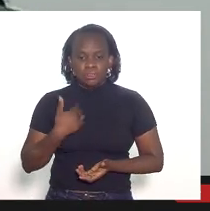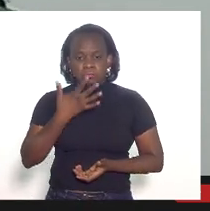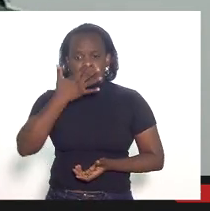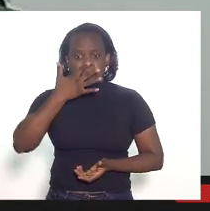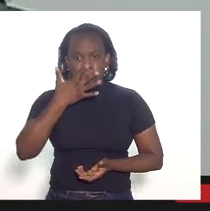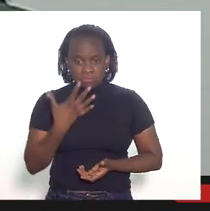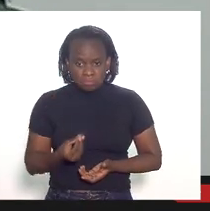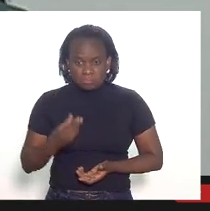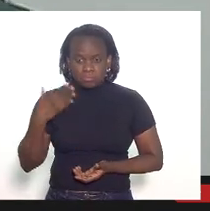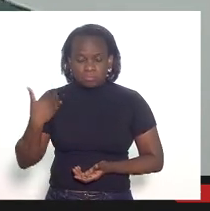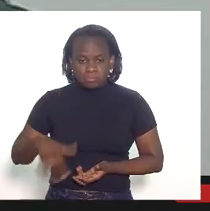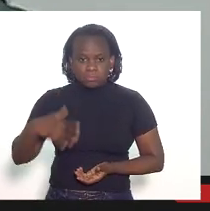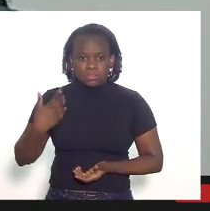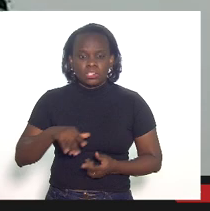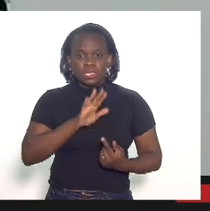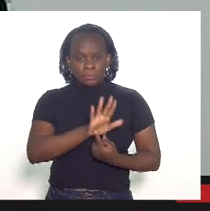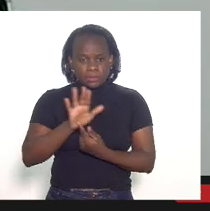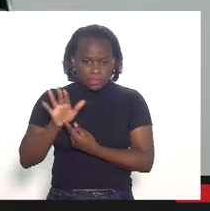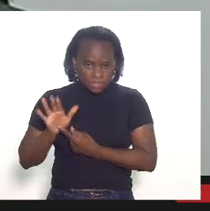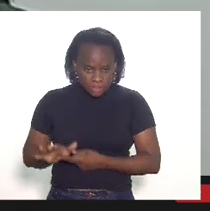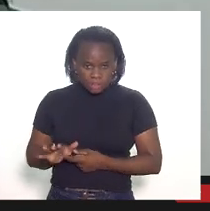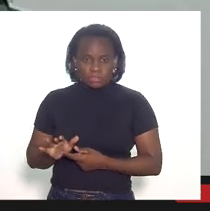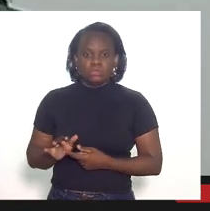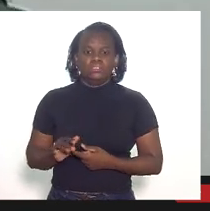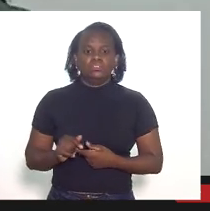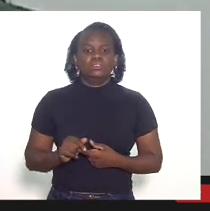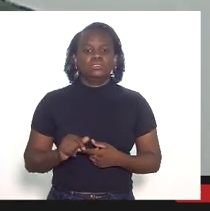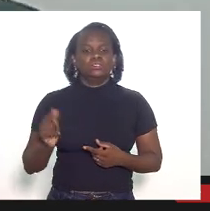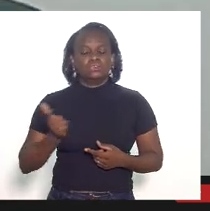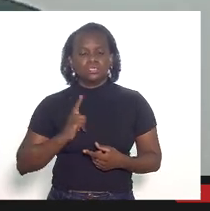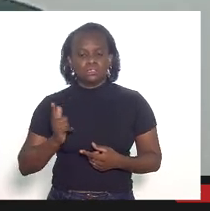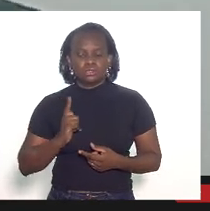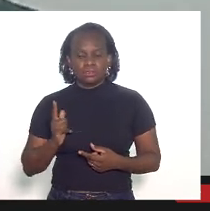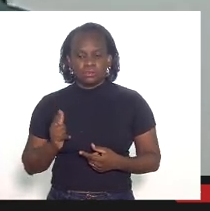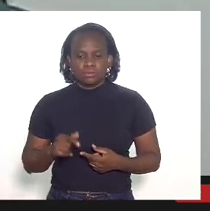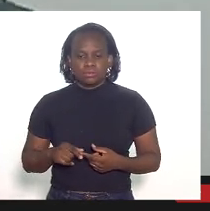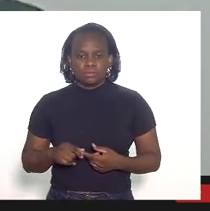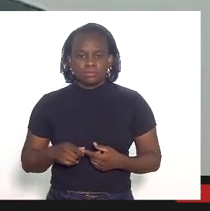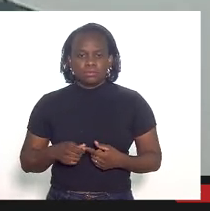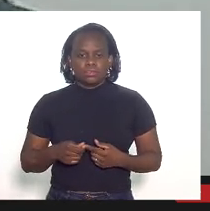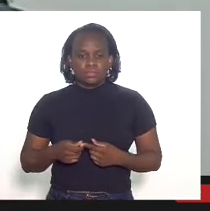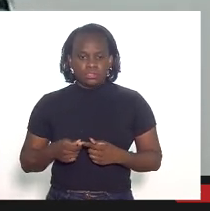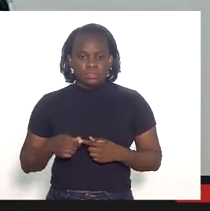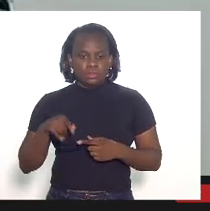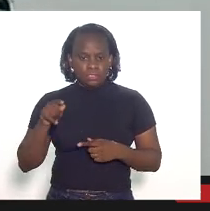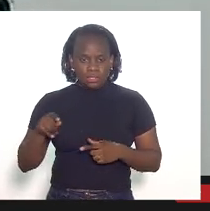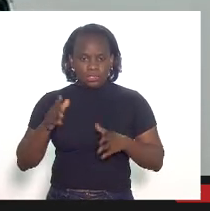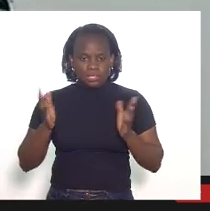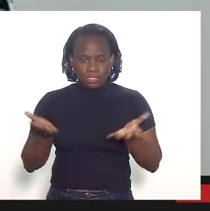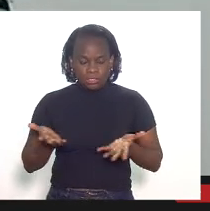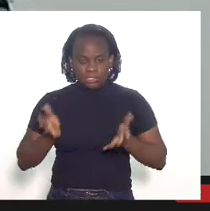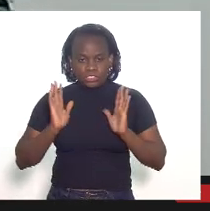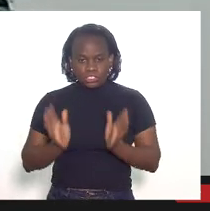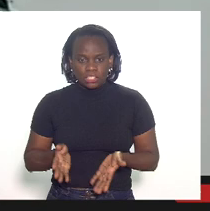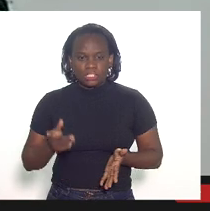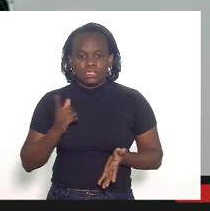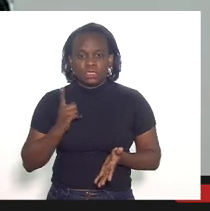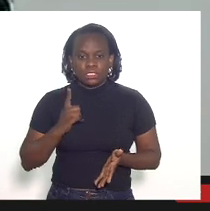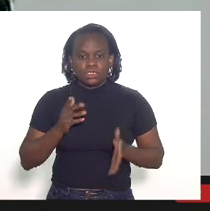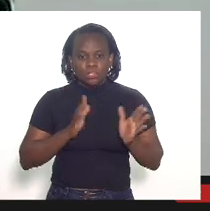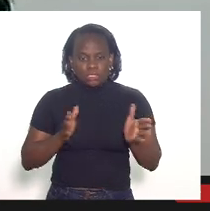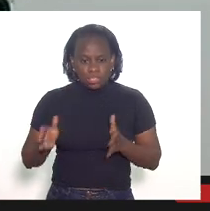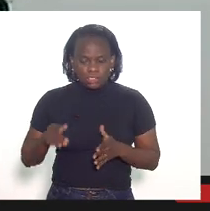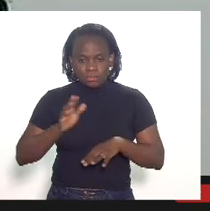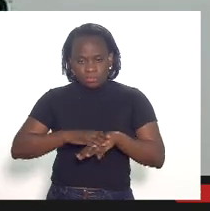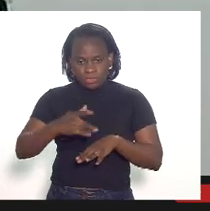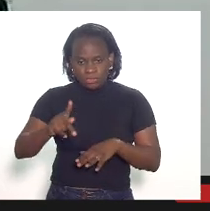impressionado com as apresentações sem quero acolher desde já a questão de ordem que